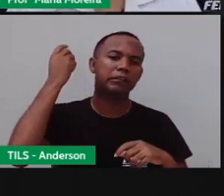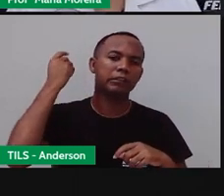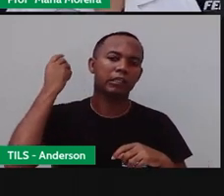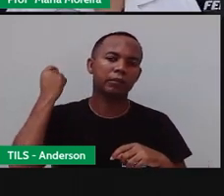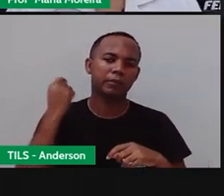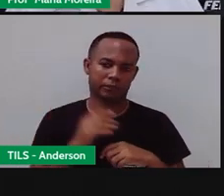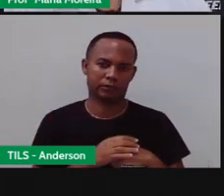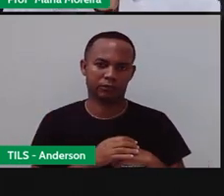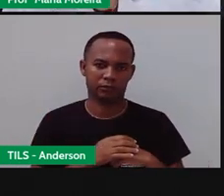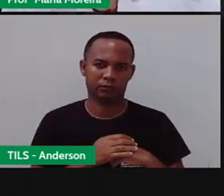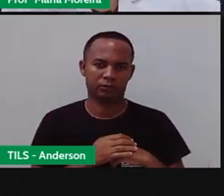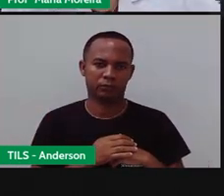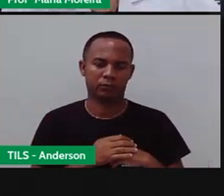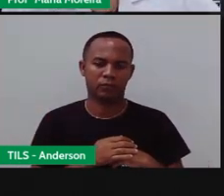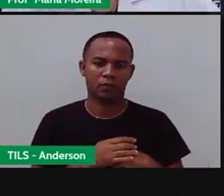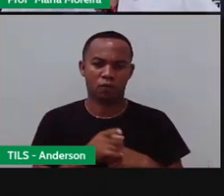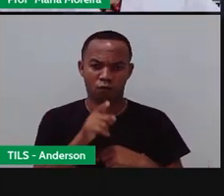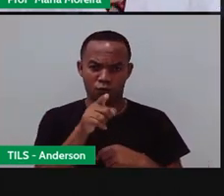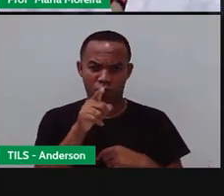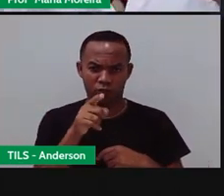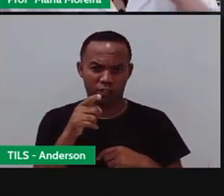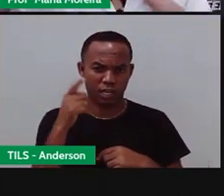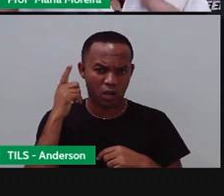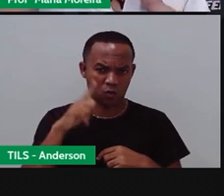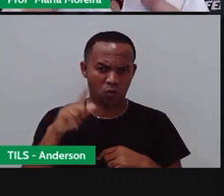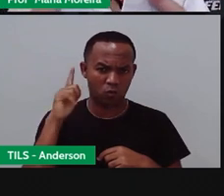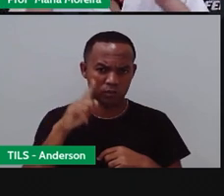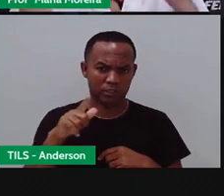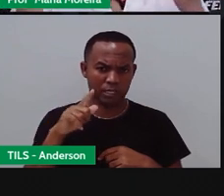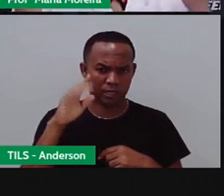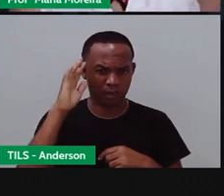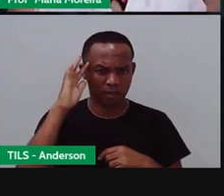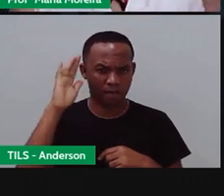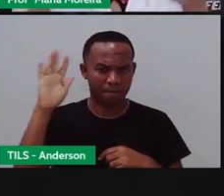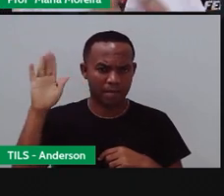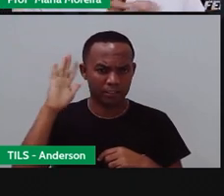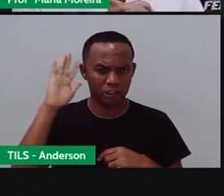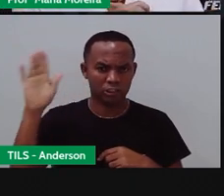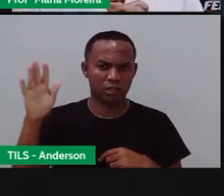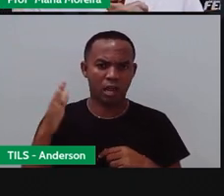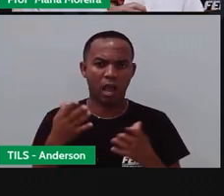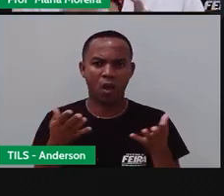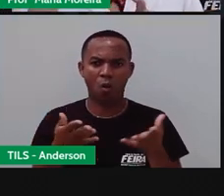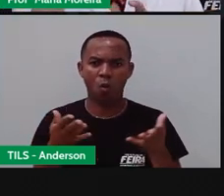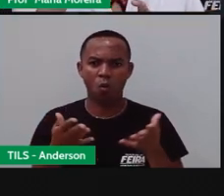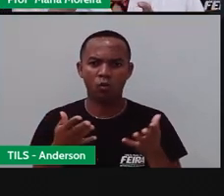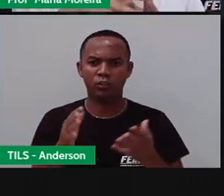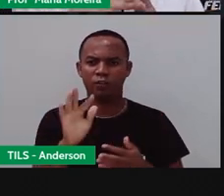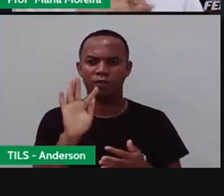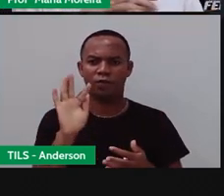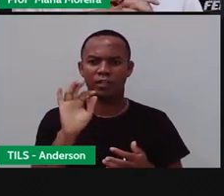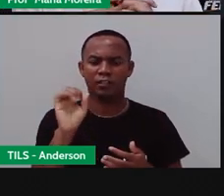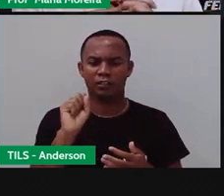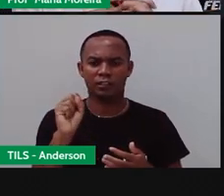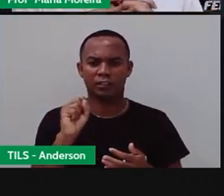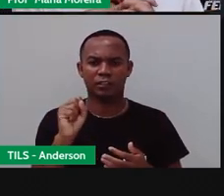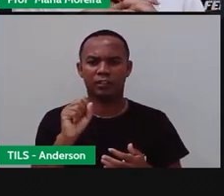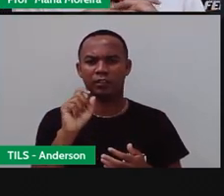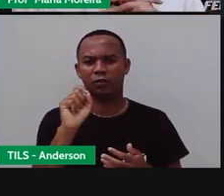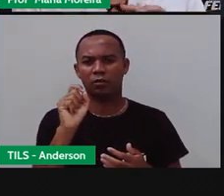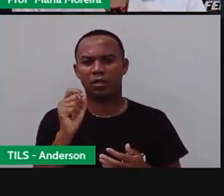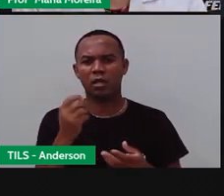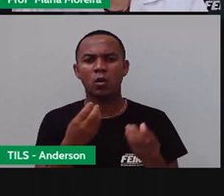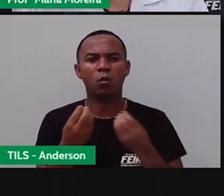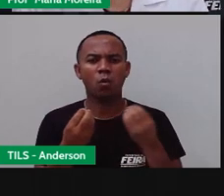antigamente. E aí, você consegue, né, imaginar hoje Feira de Santana que ela era desse jeito aí?